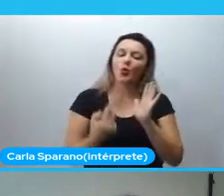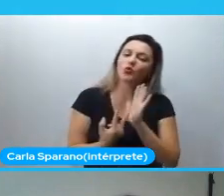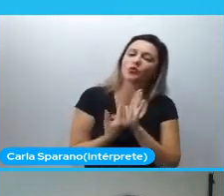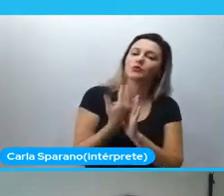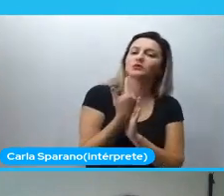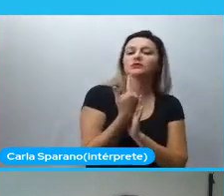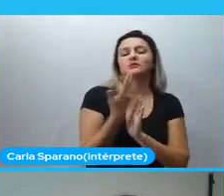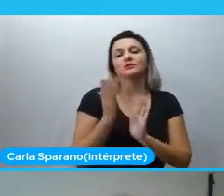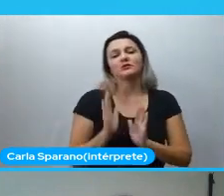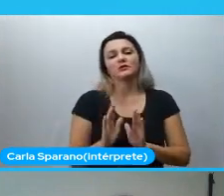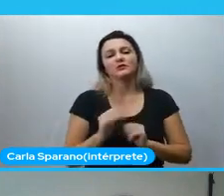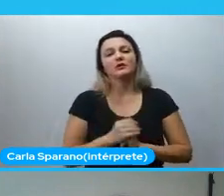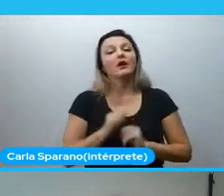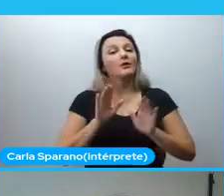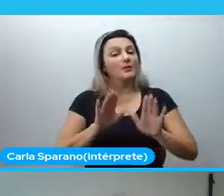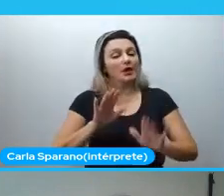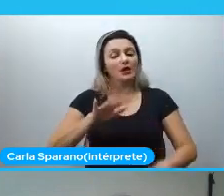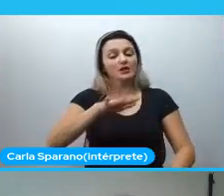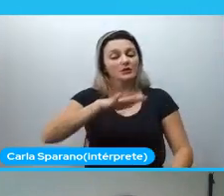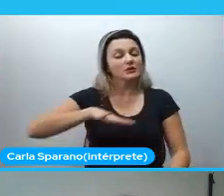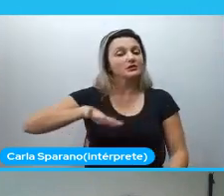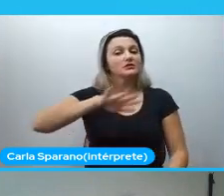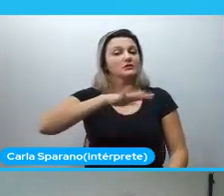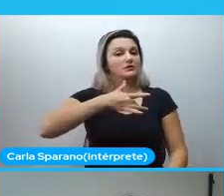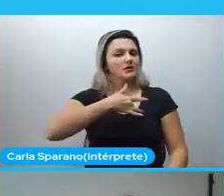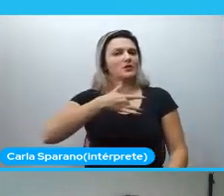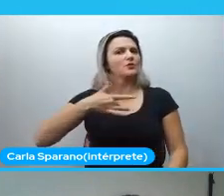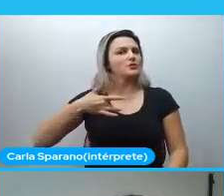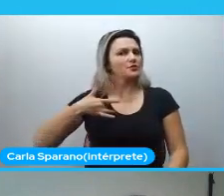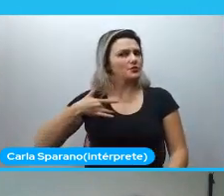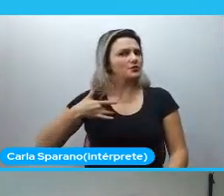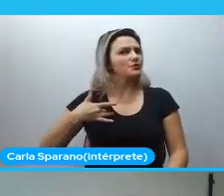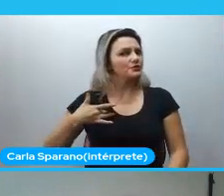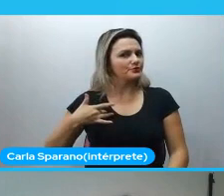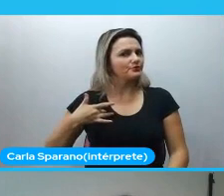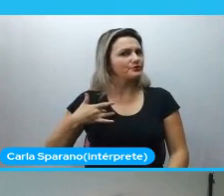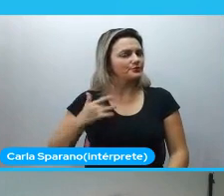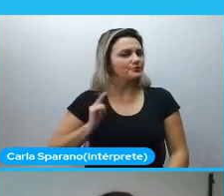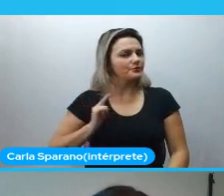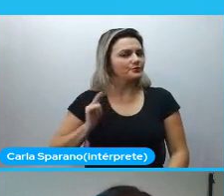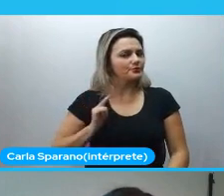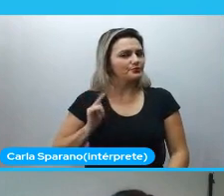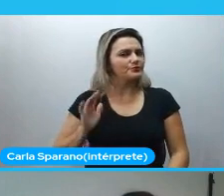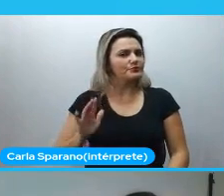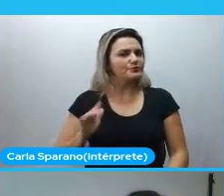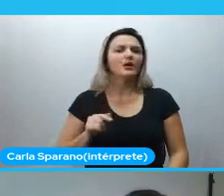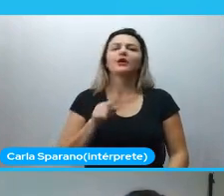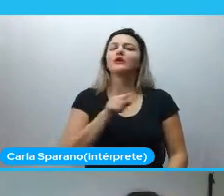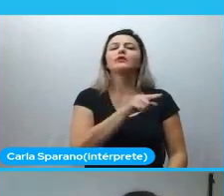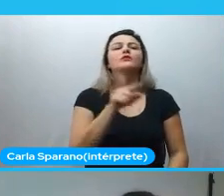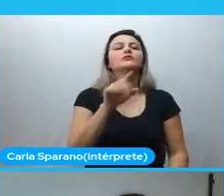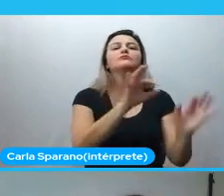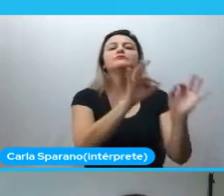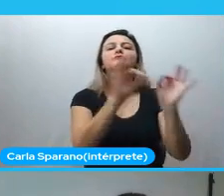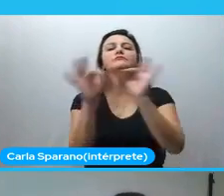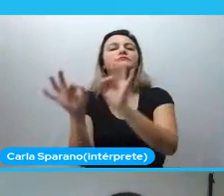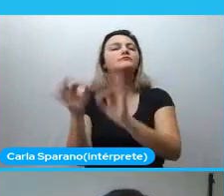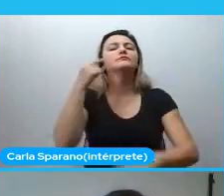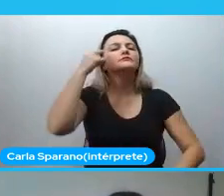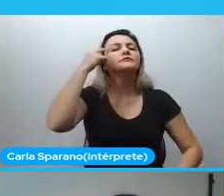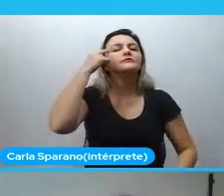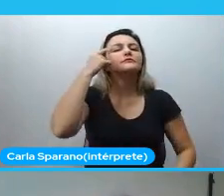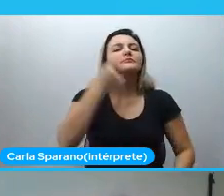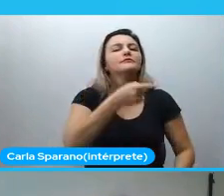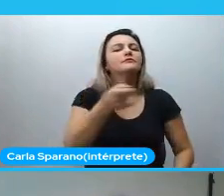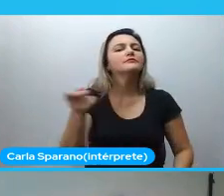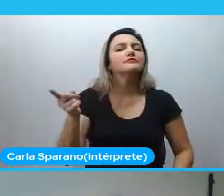espaço muito mais amplo que isso. E você aí que está assistindo, o que você pensa, né? O que